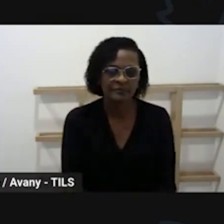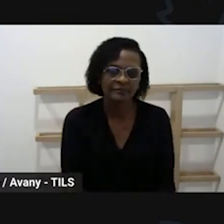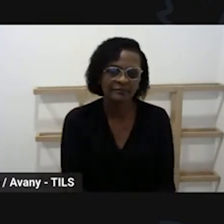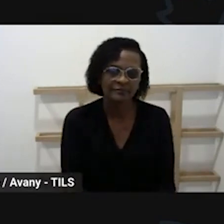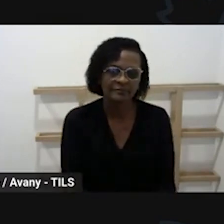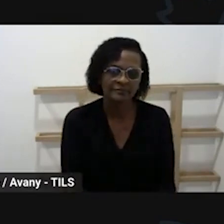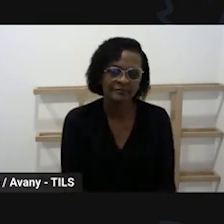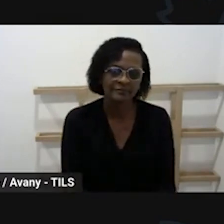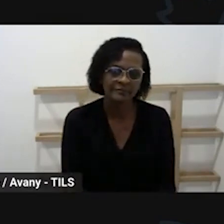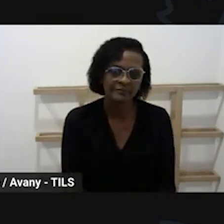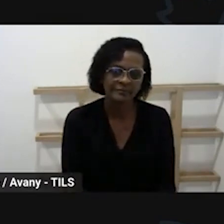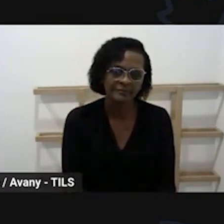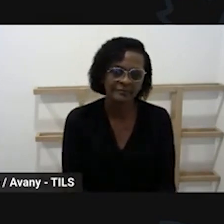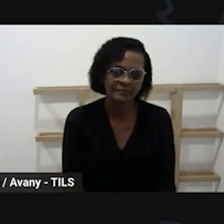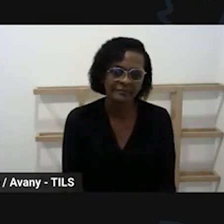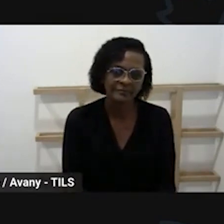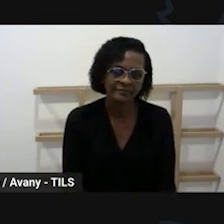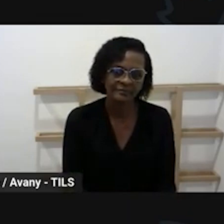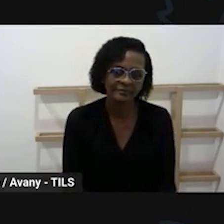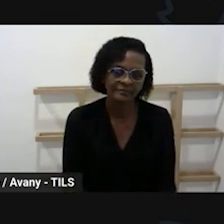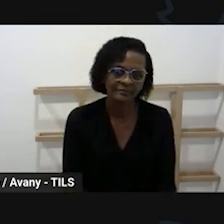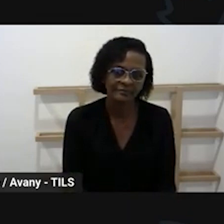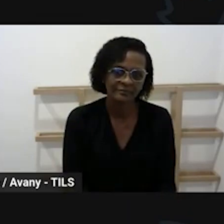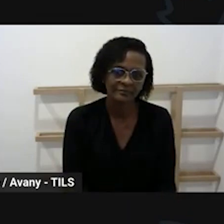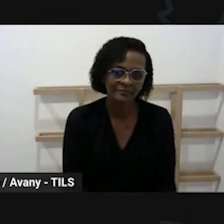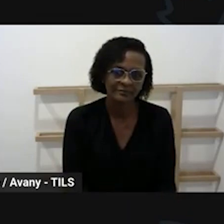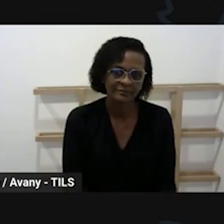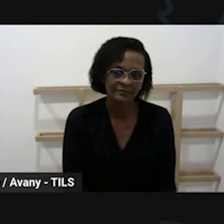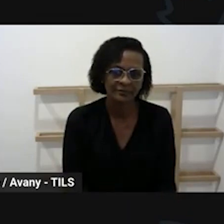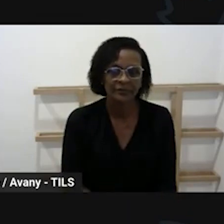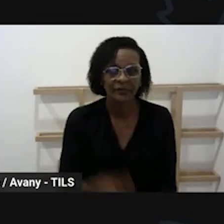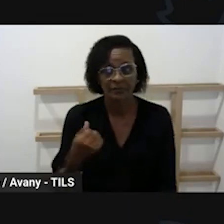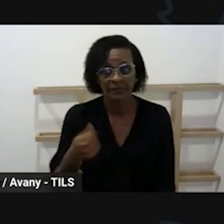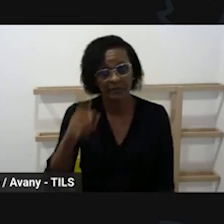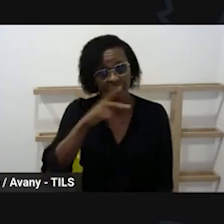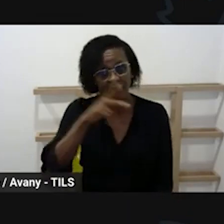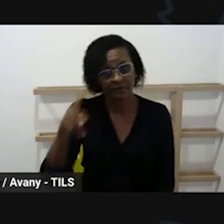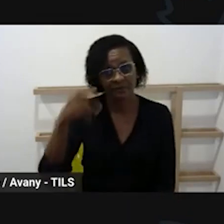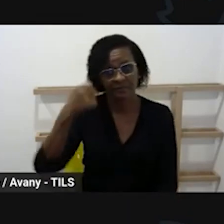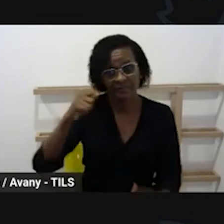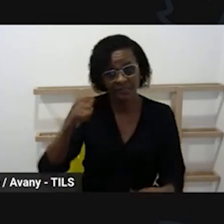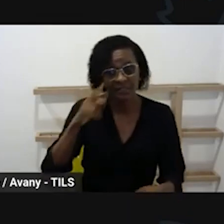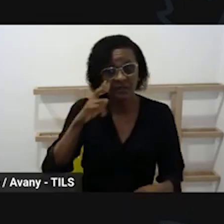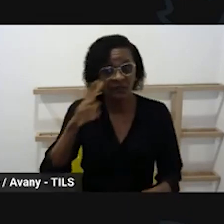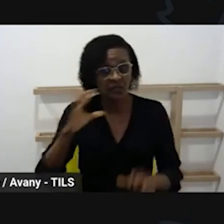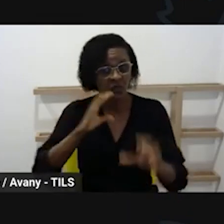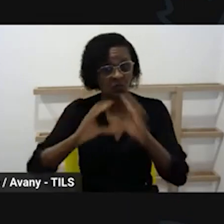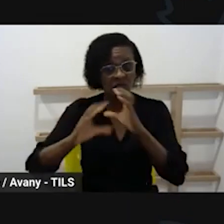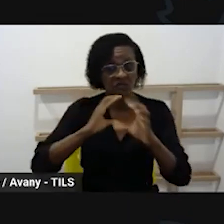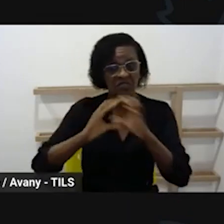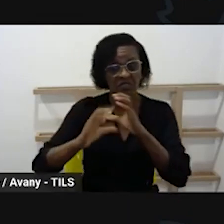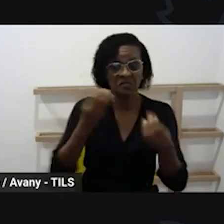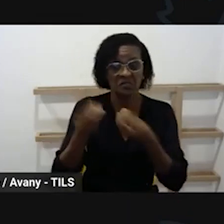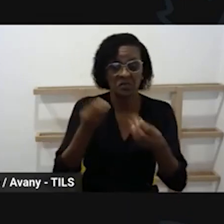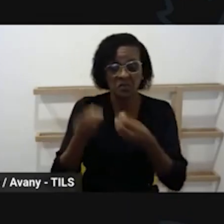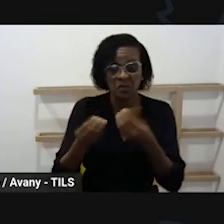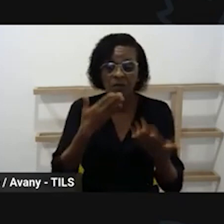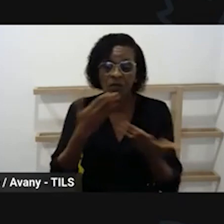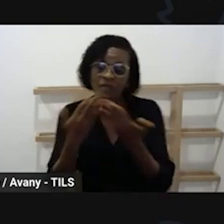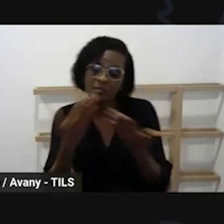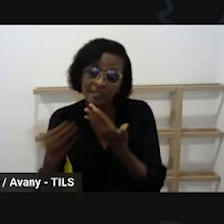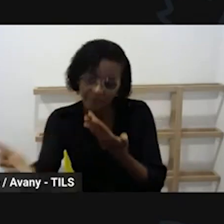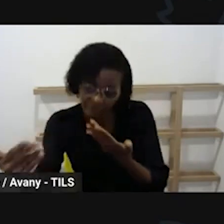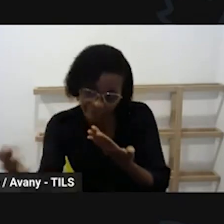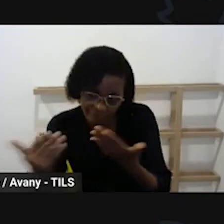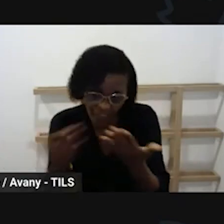gente a gente tem assim a gente a gente tem que criar meios de comunicação na escola se não tiver esse momento de encontro dos dois